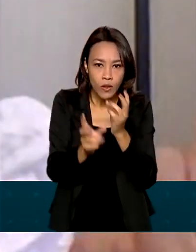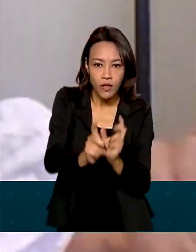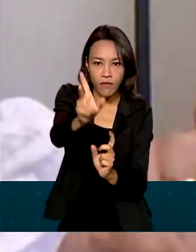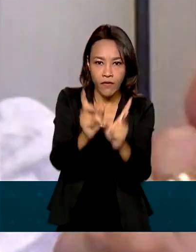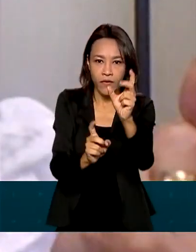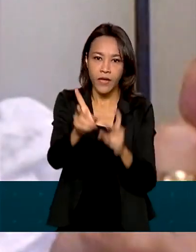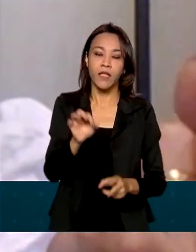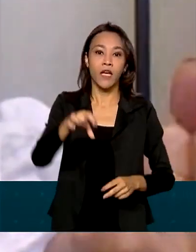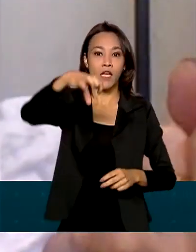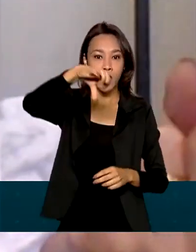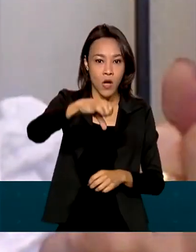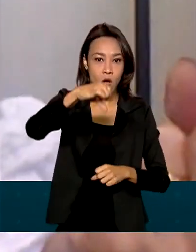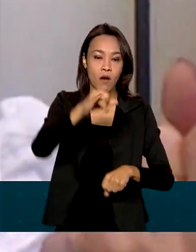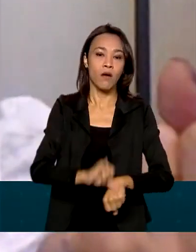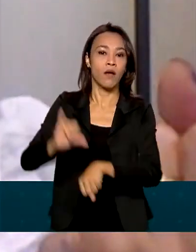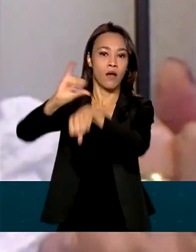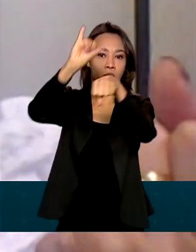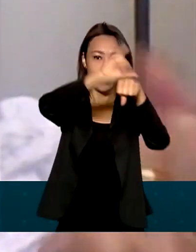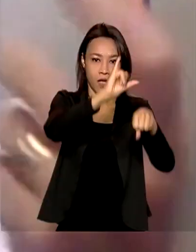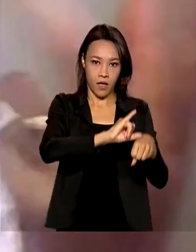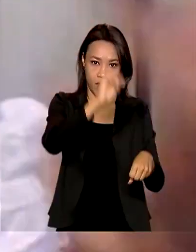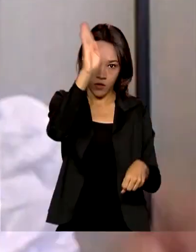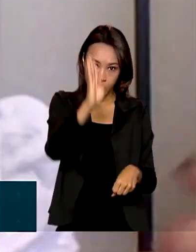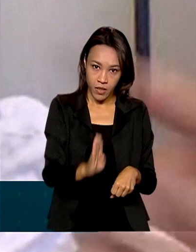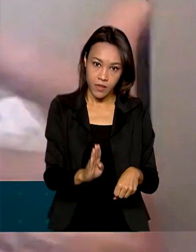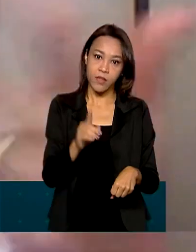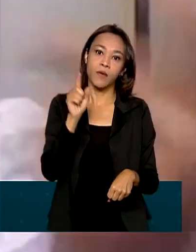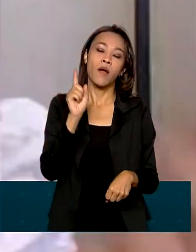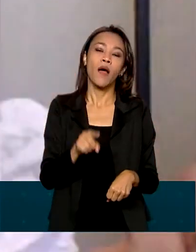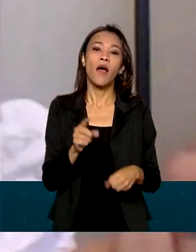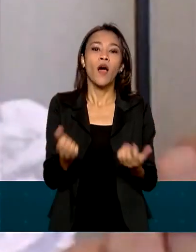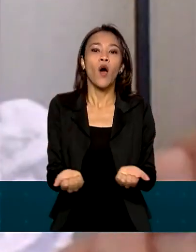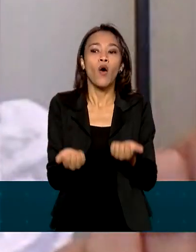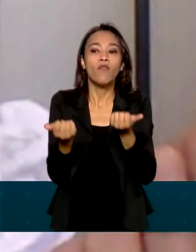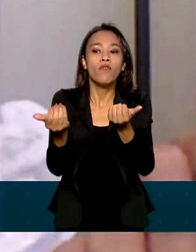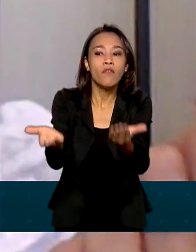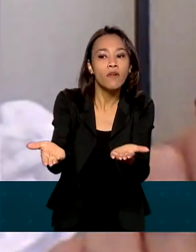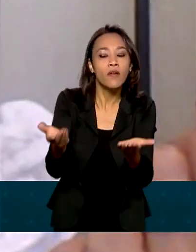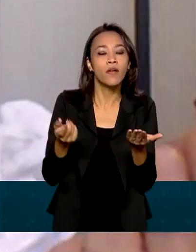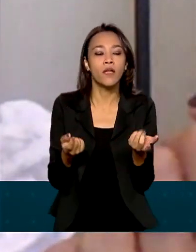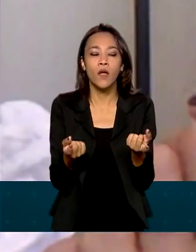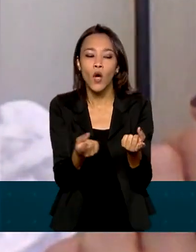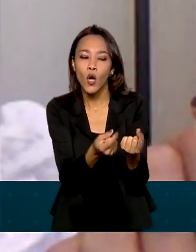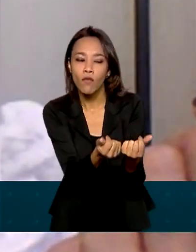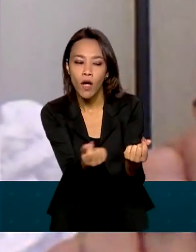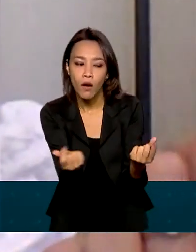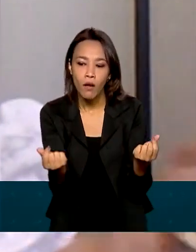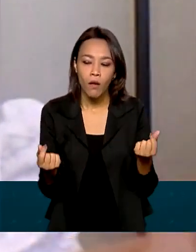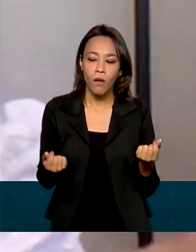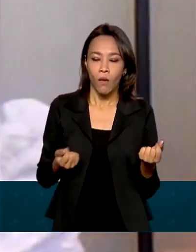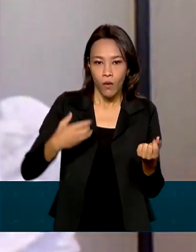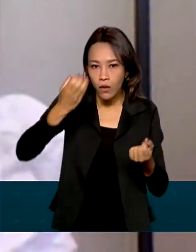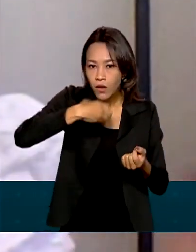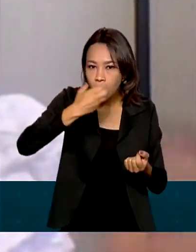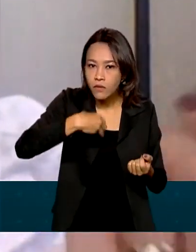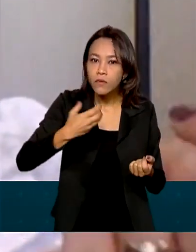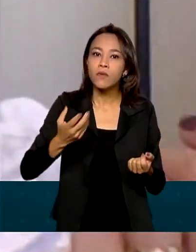capitais do país, dados de oferta de preços, também trazemos informações de